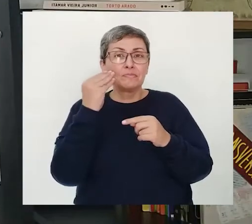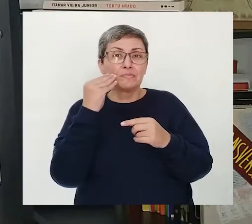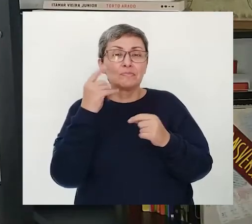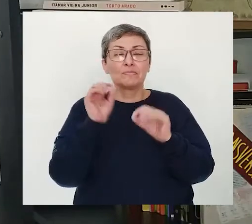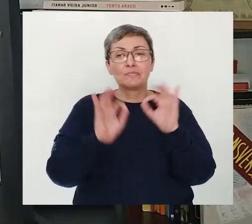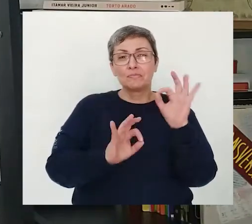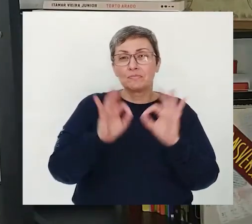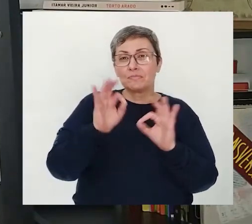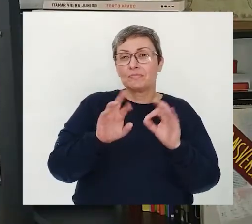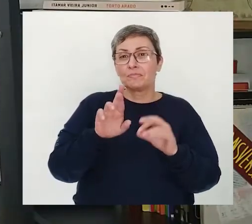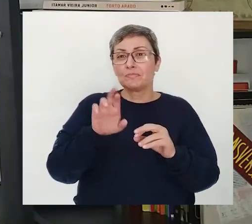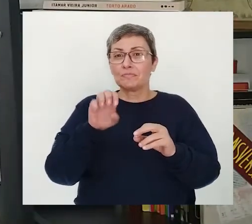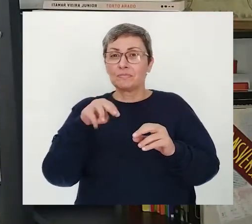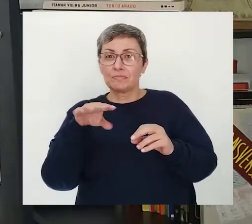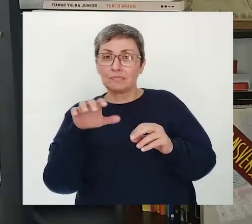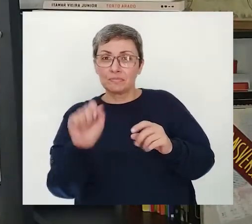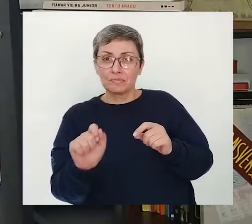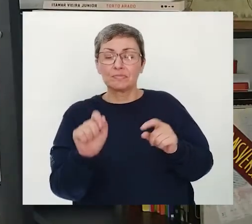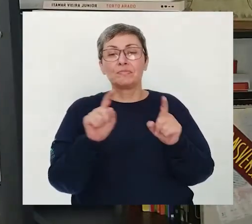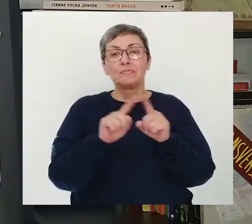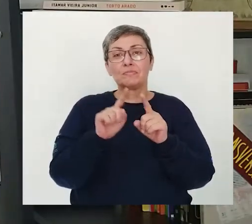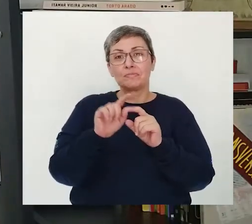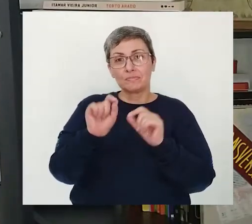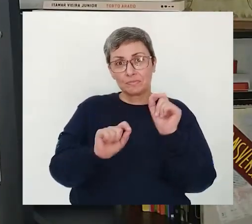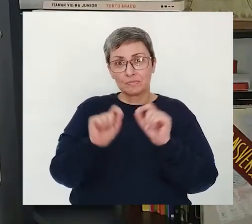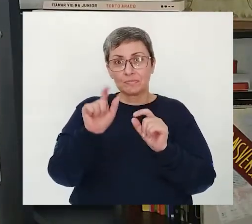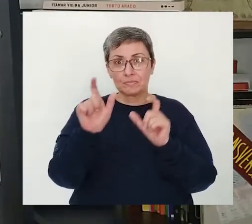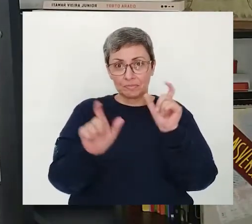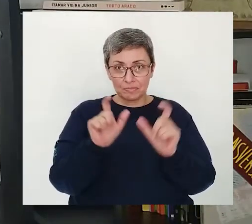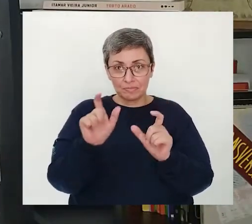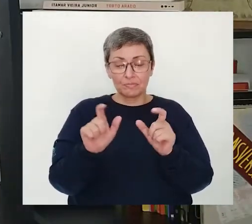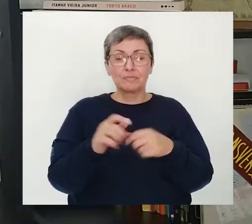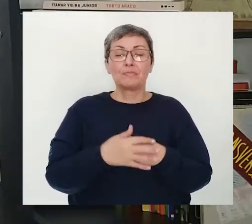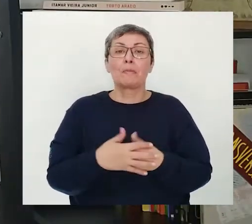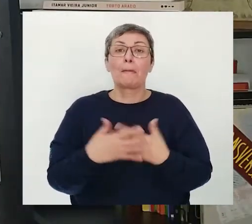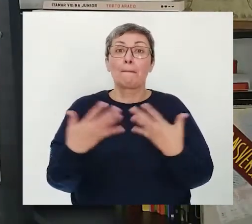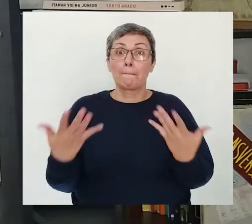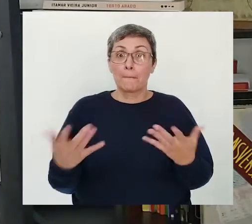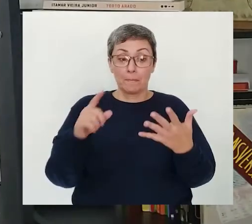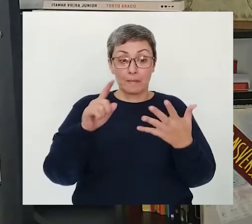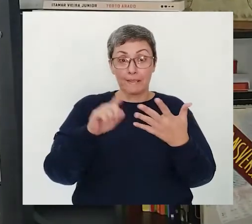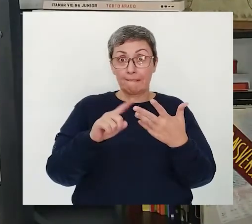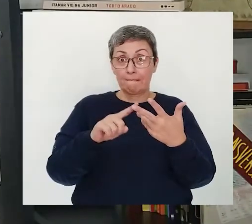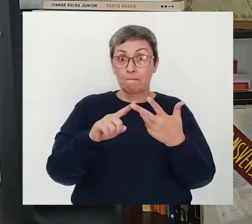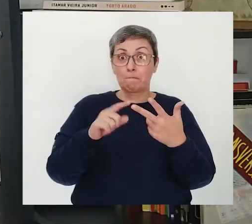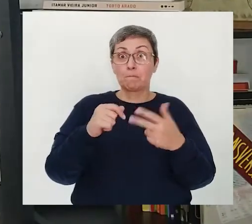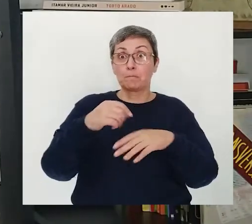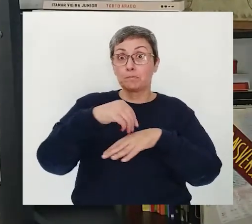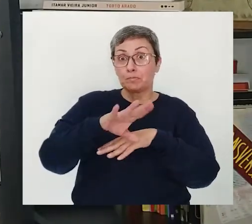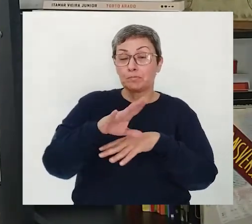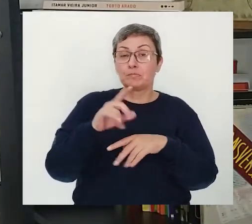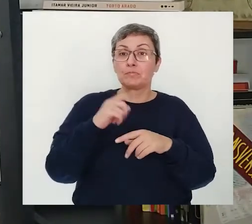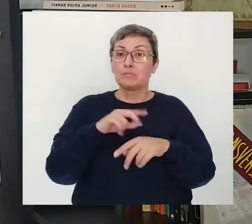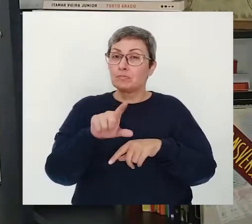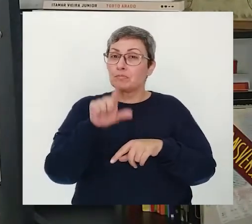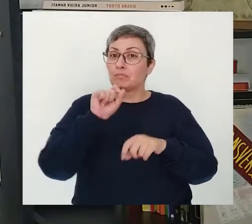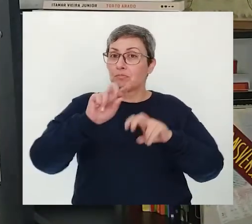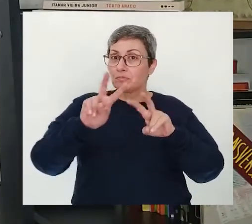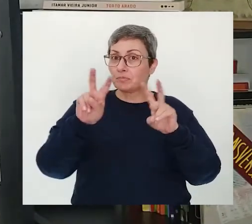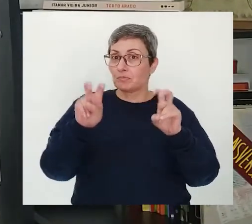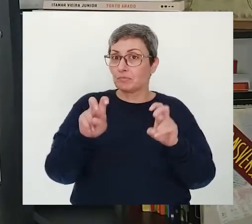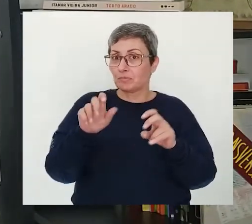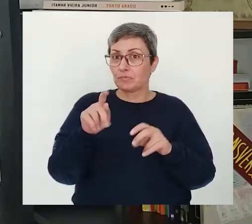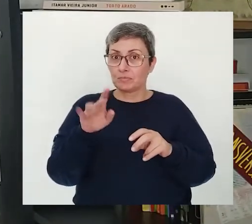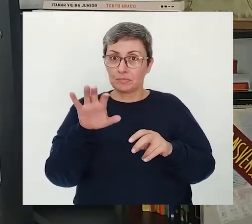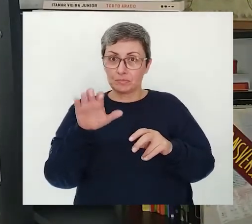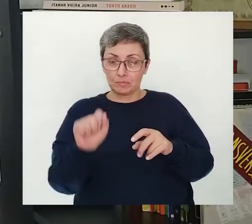ver se vocês conseguem Enrimar essas palavras Os sentidos Com alguma palavra Tá bom? A terceira dica É escolher um tema Para o poema